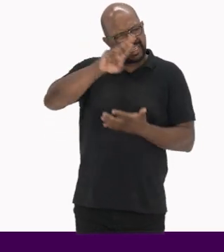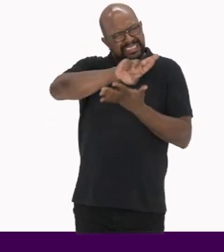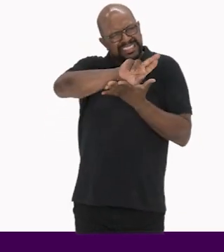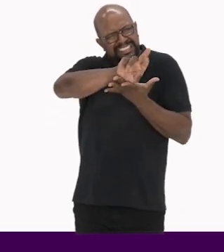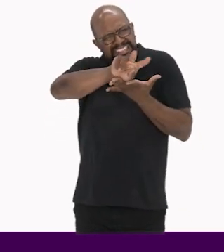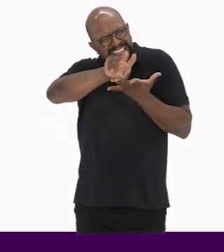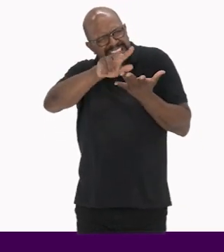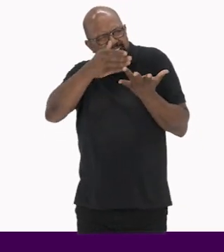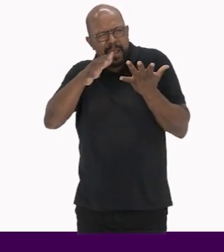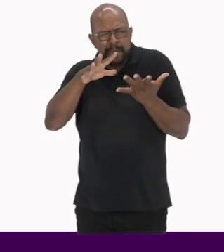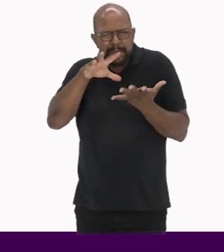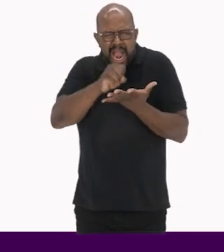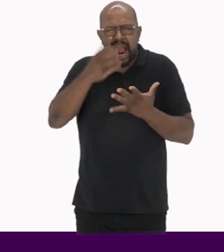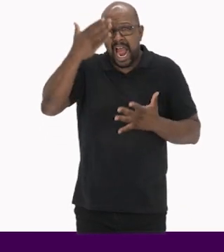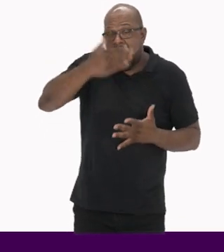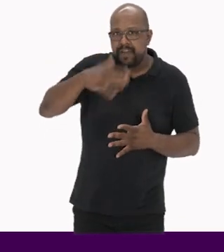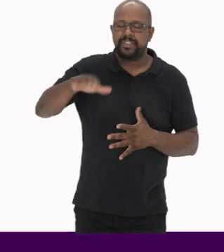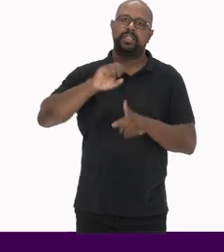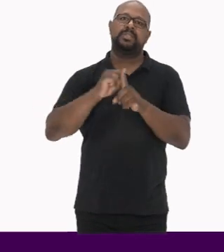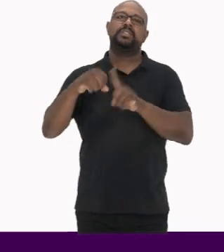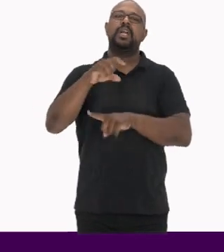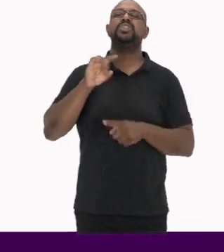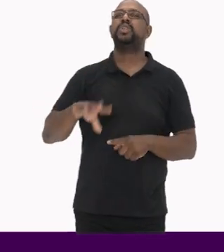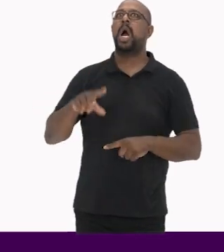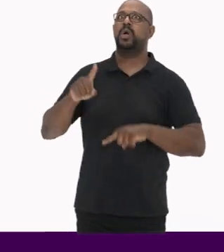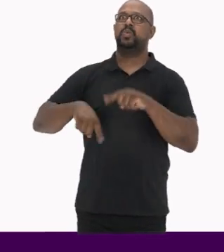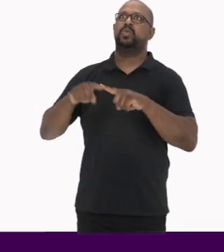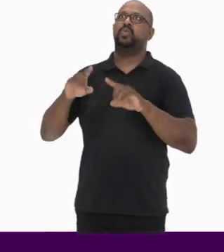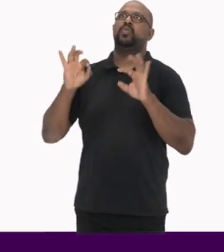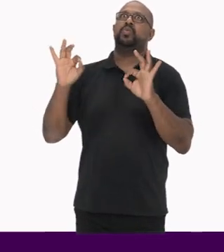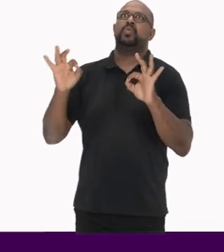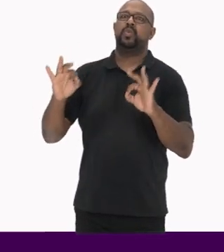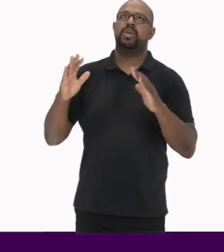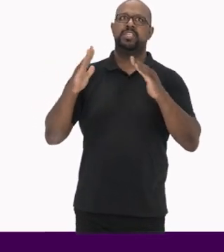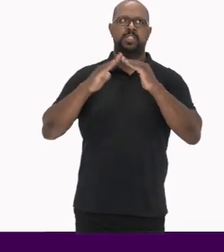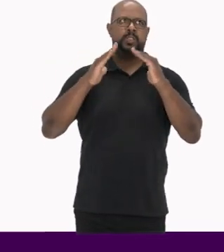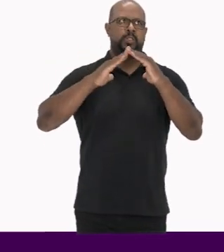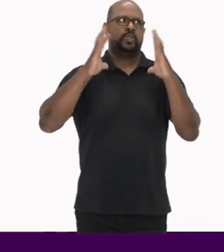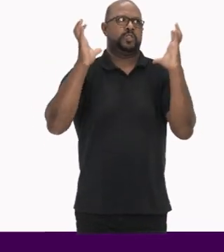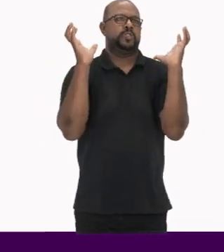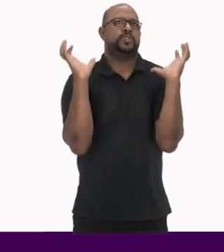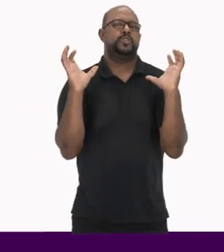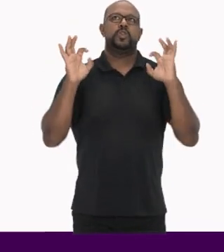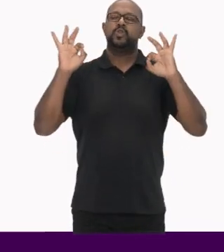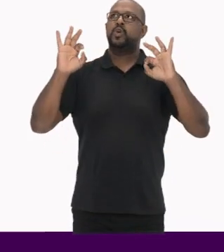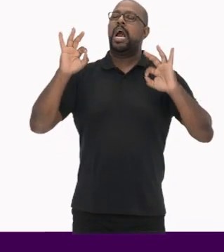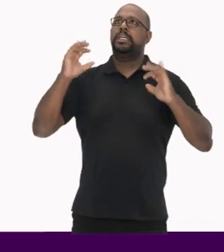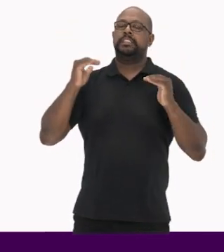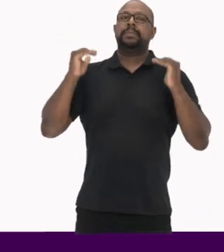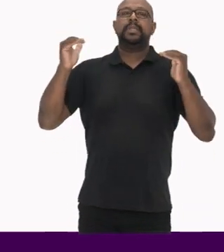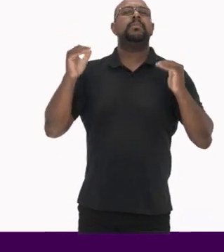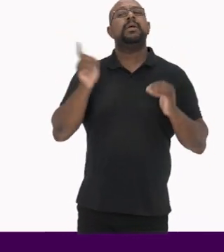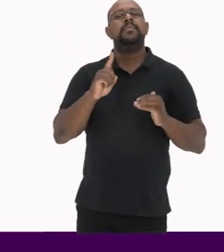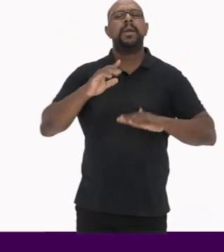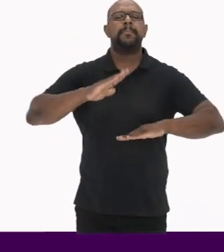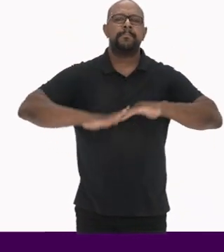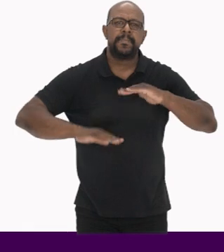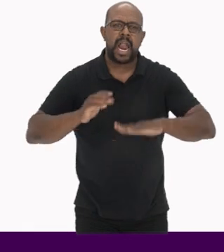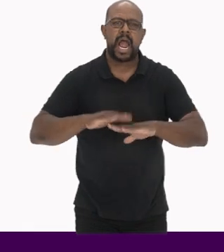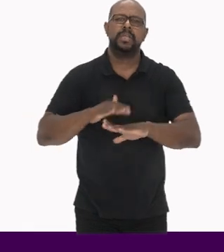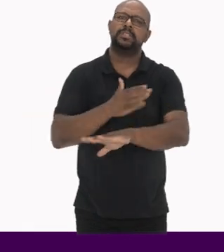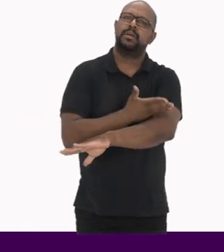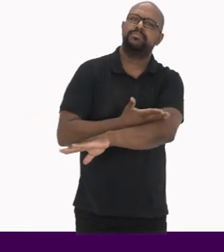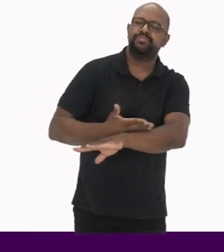vestígios da sociedade Não apenas os bens edificados de caráter monumental e excepcional Mas também práticas e